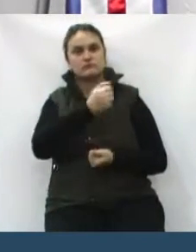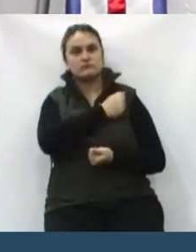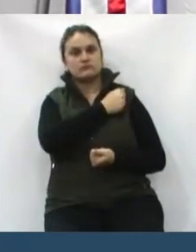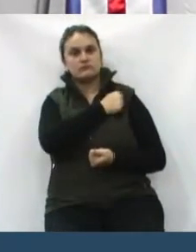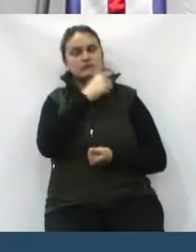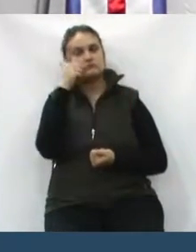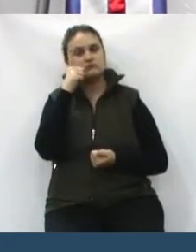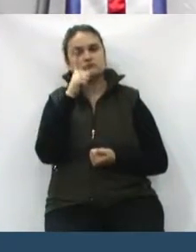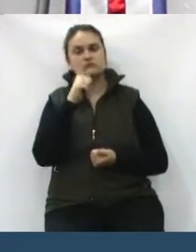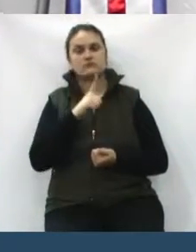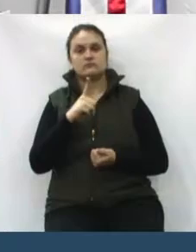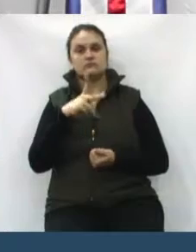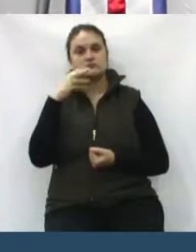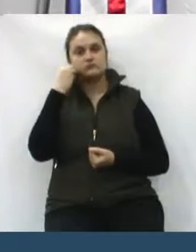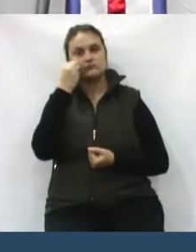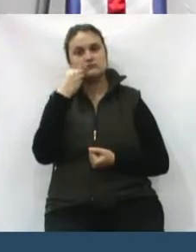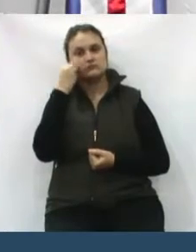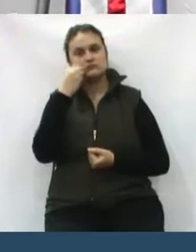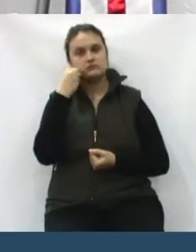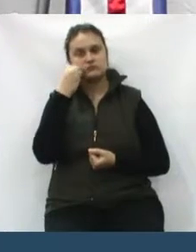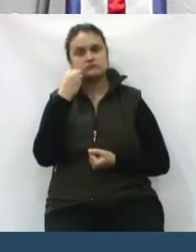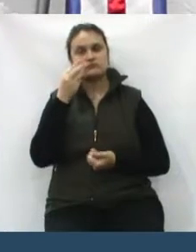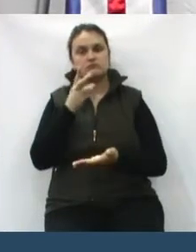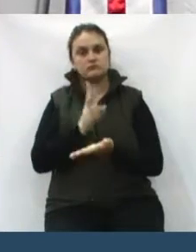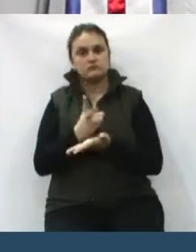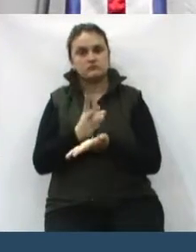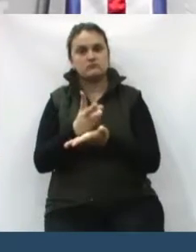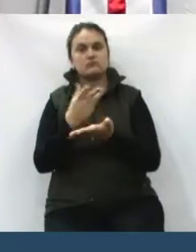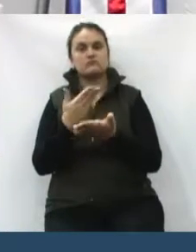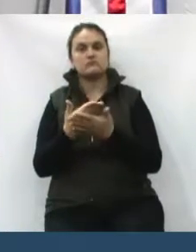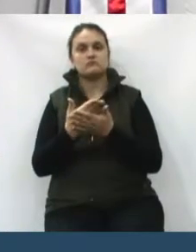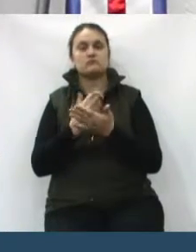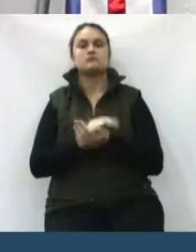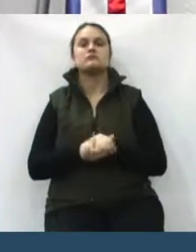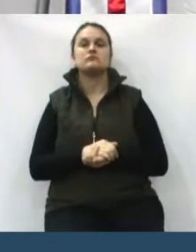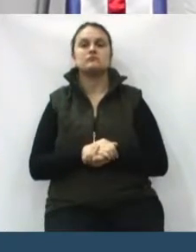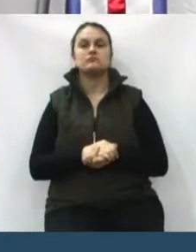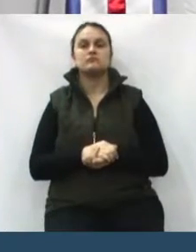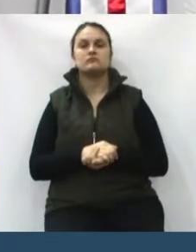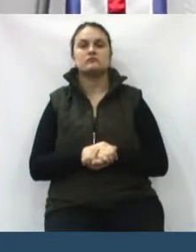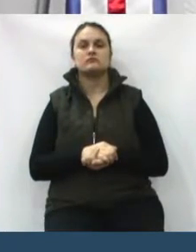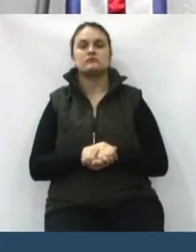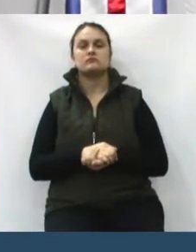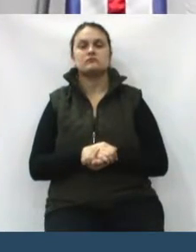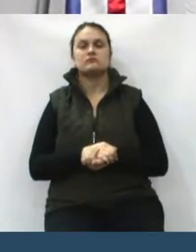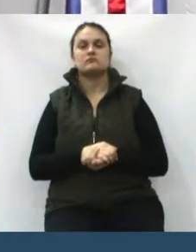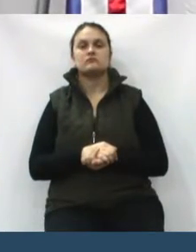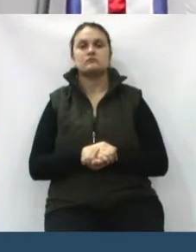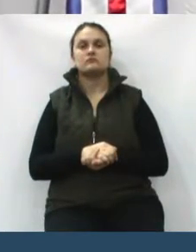contemplados, vão ter a oportunidade de continuar os seus estudos.